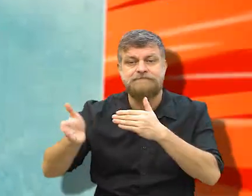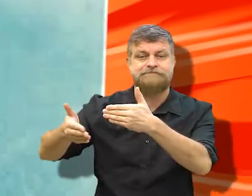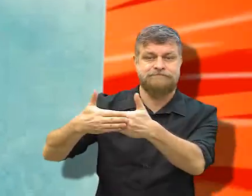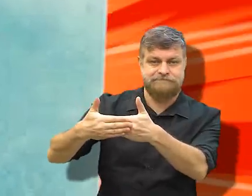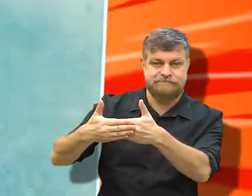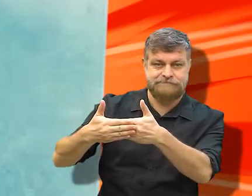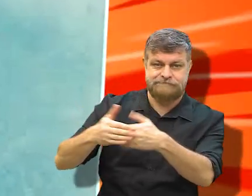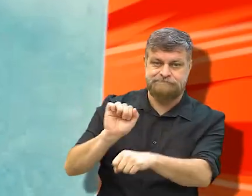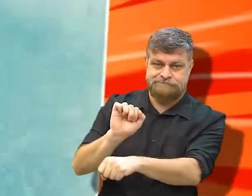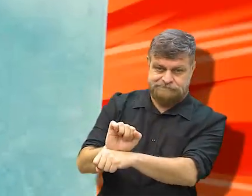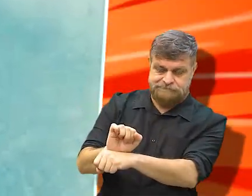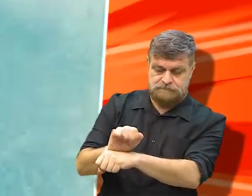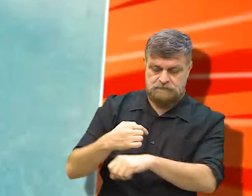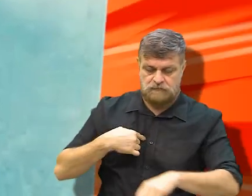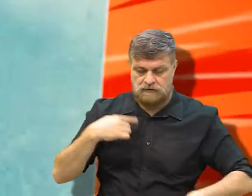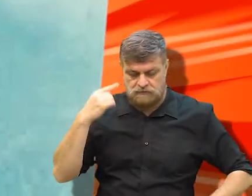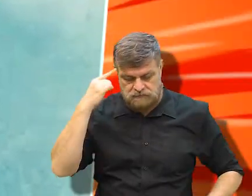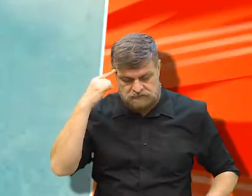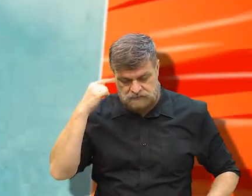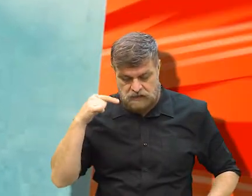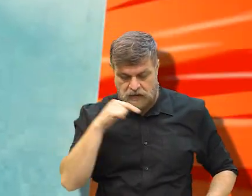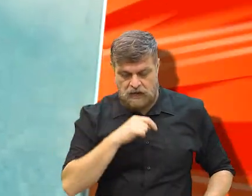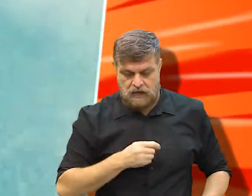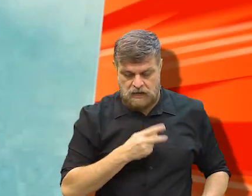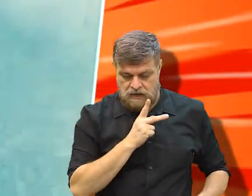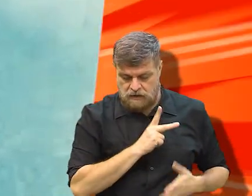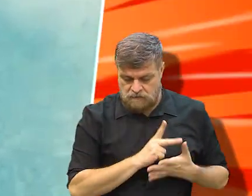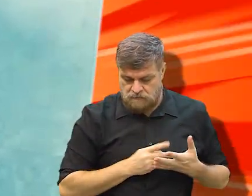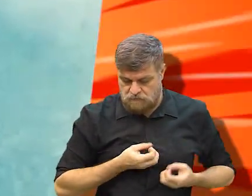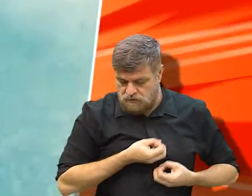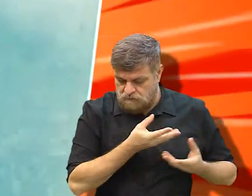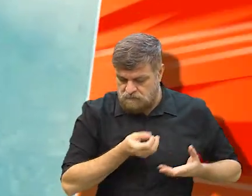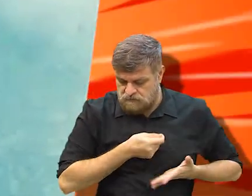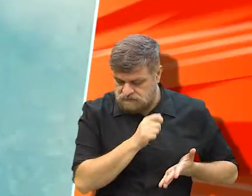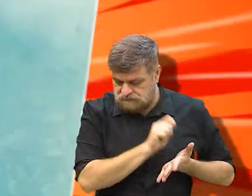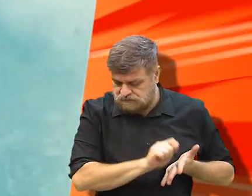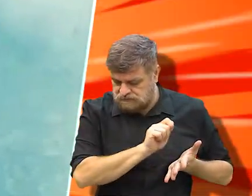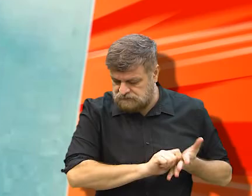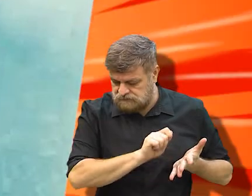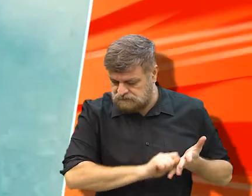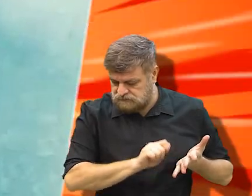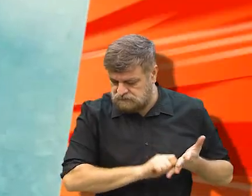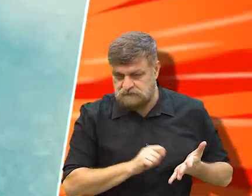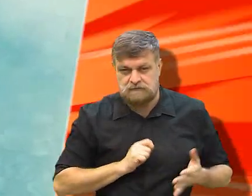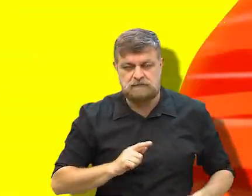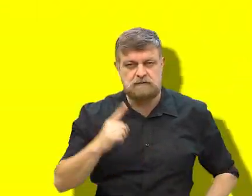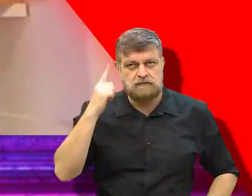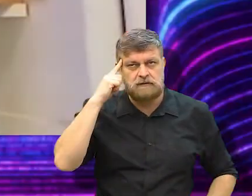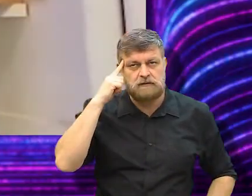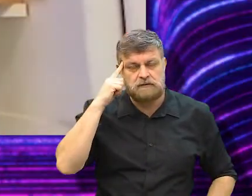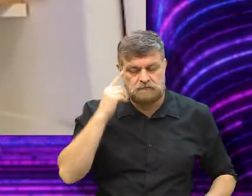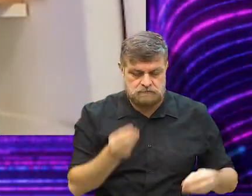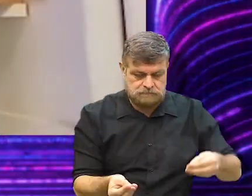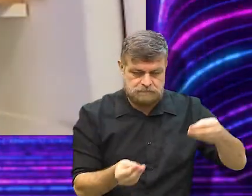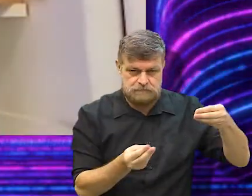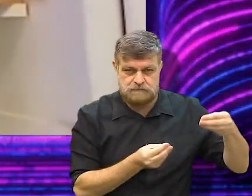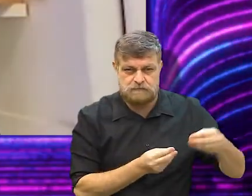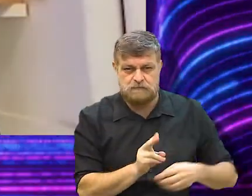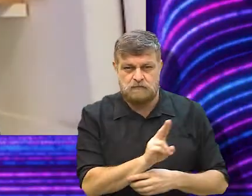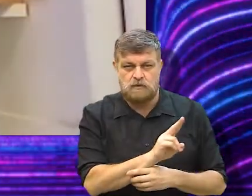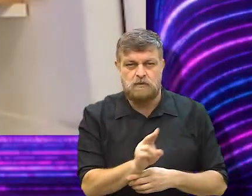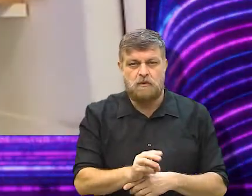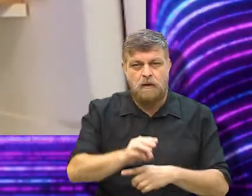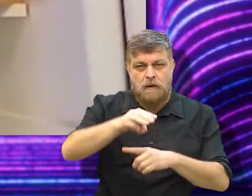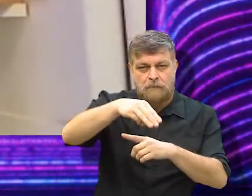que parar. E aí, eu falei, pois, e a minha prosa? Eu tinha romances escritos que faltavam burilá. Eu peguei um romance que chama-se